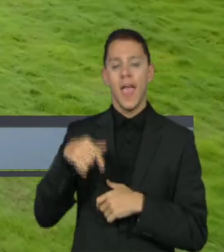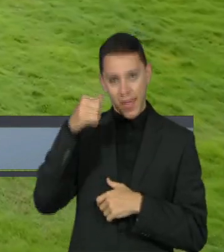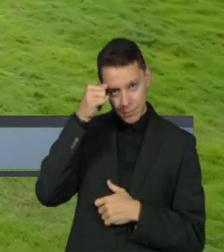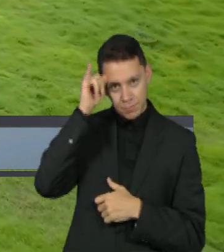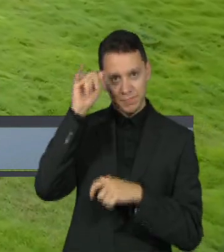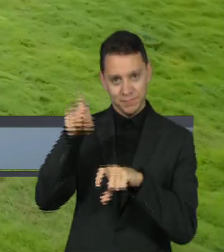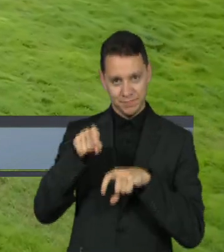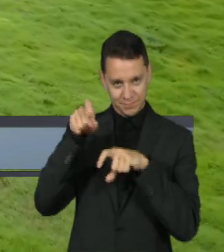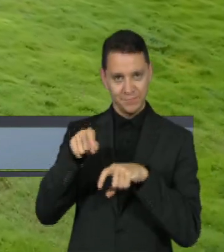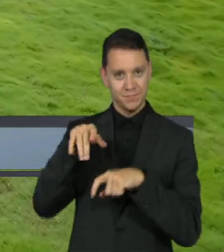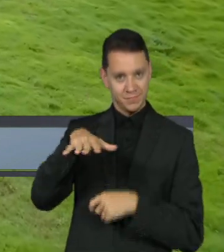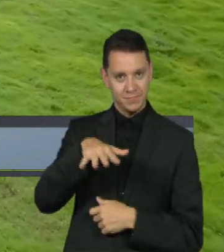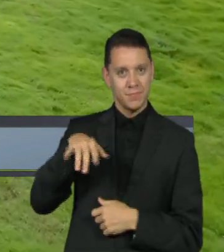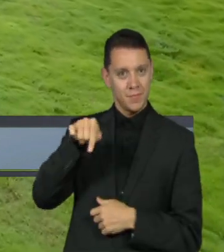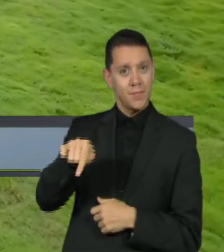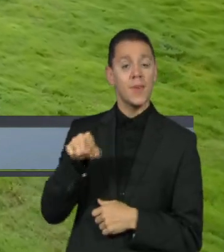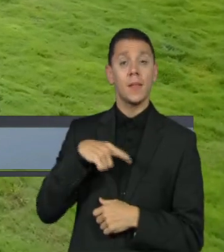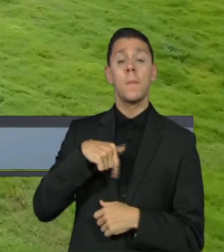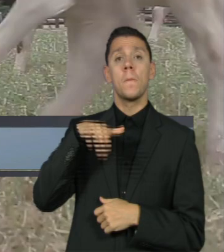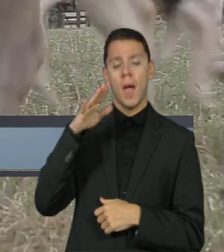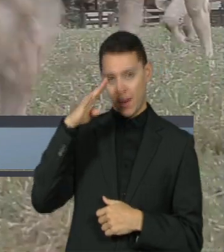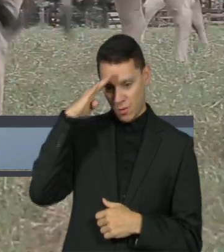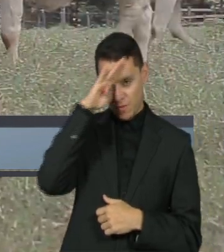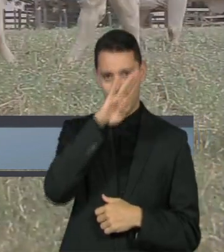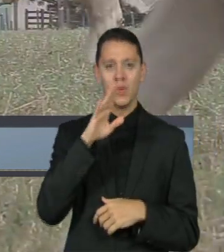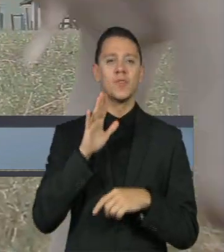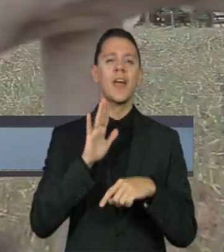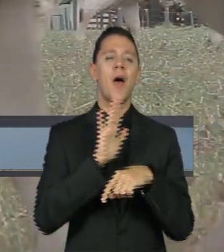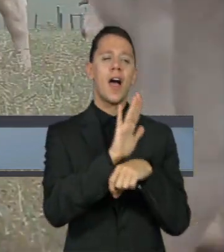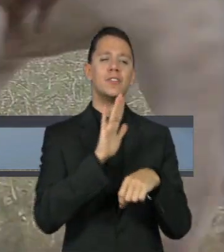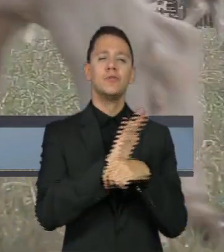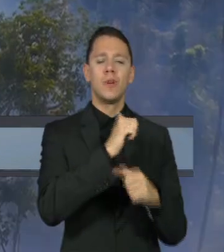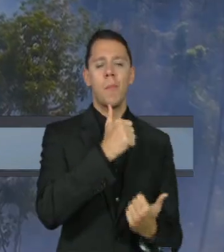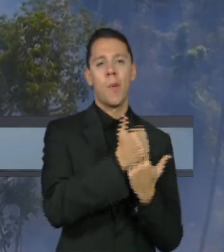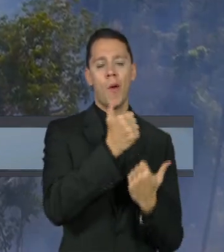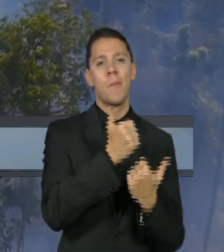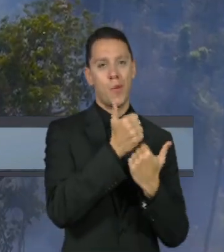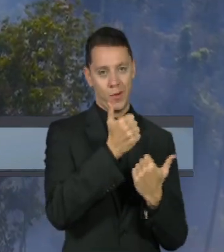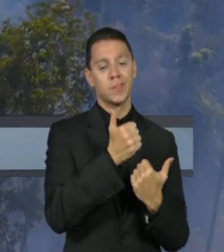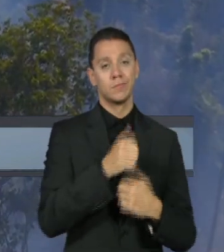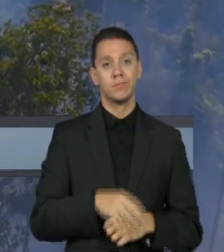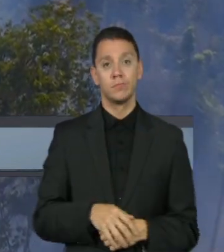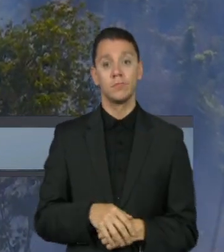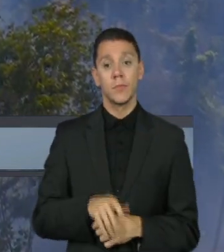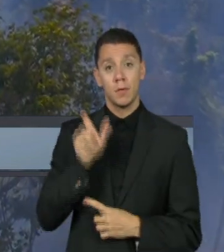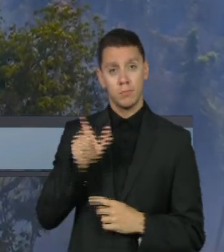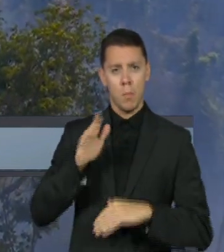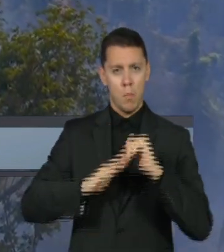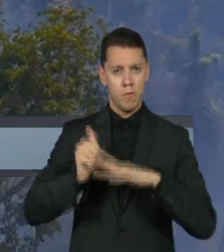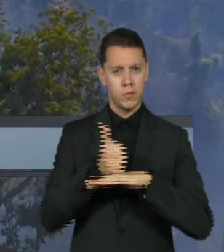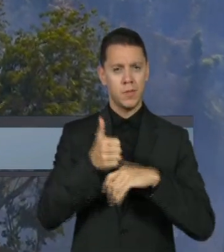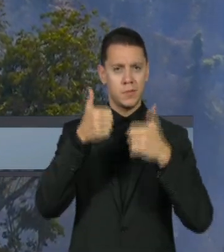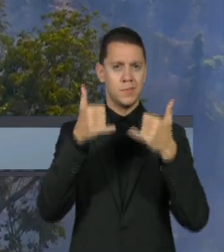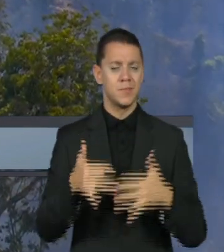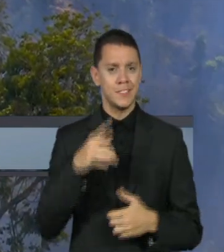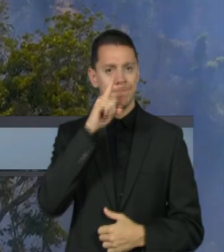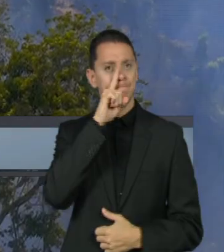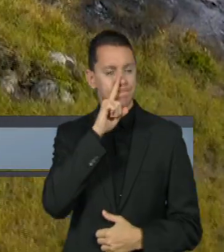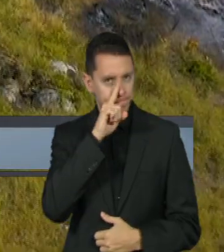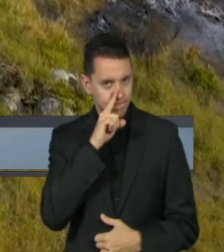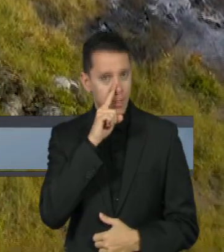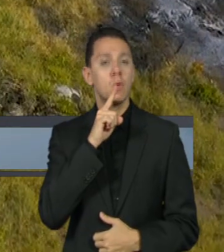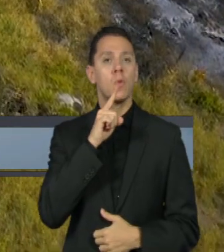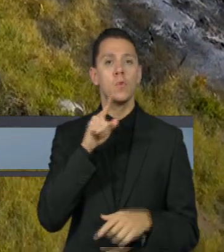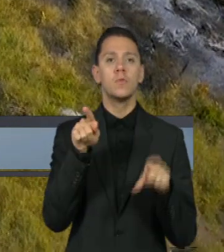setores econômicos mais beneficiados pelo governo de Jair Bolsonaro. Especialistas alertam para o perigo, mais uma vez,